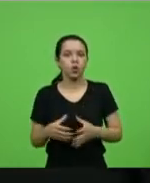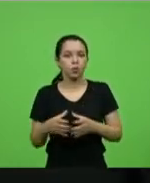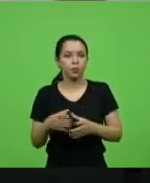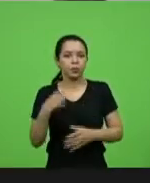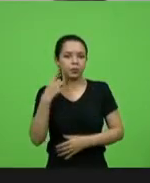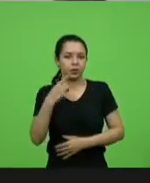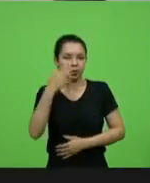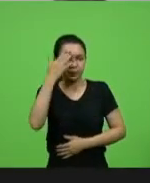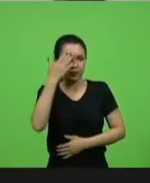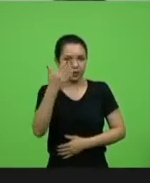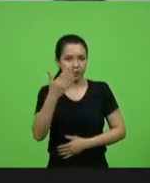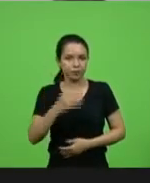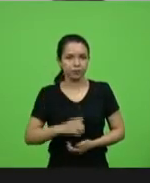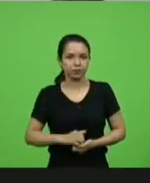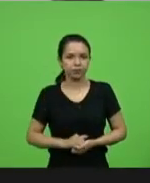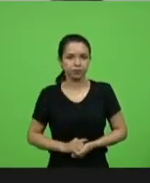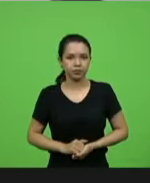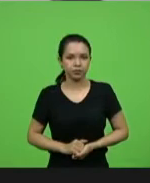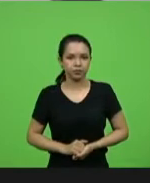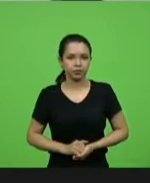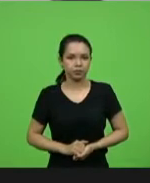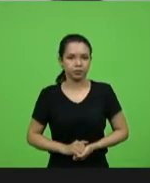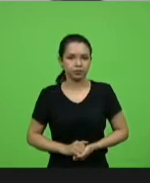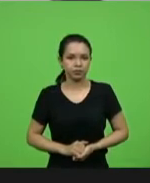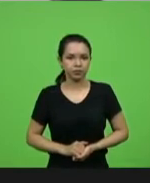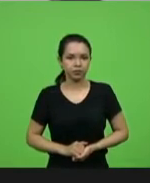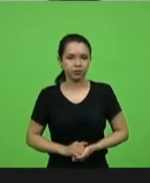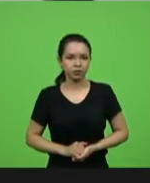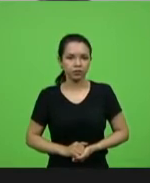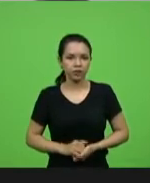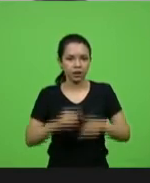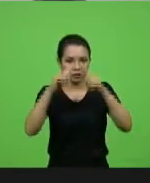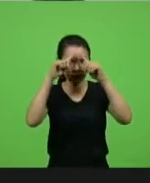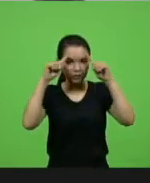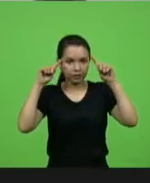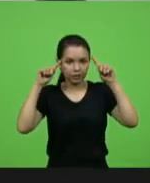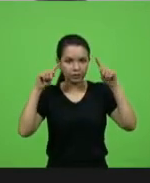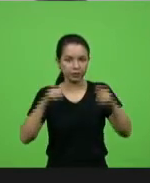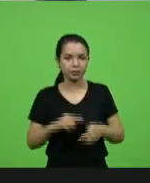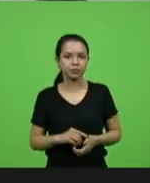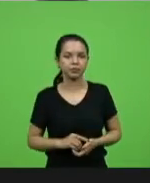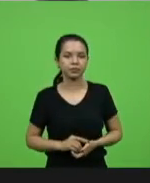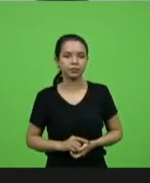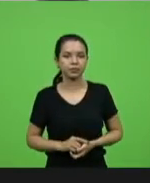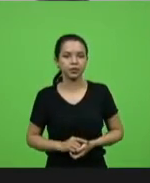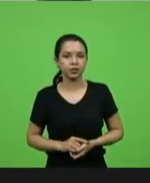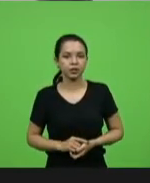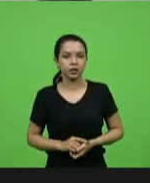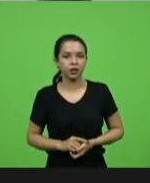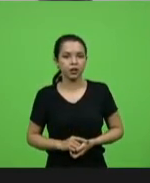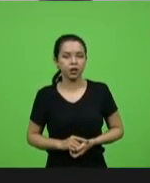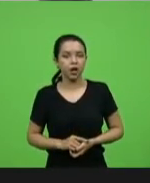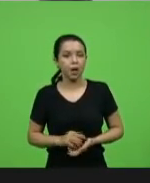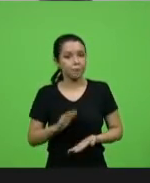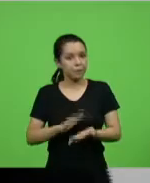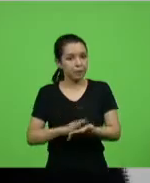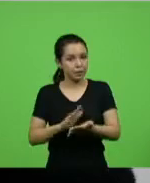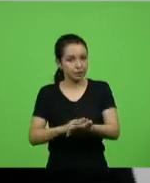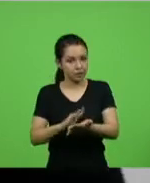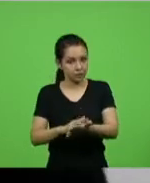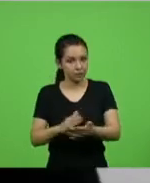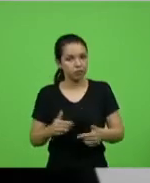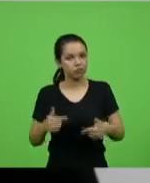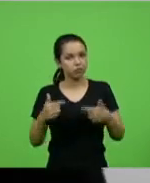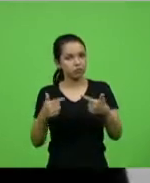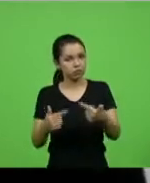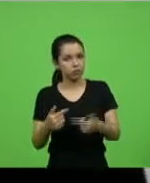Obrigado. Deputado Neudir Sareta, senhor presidente. Pois não, deputado. Não, apenas para parabenizar a iniciativa do